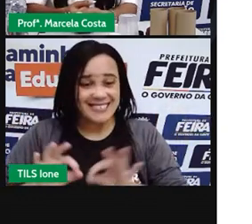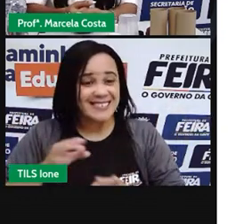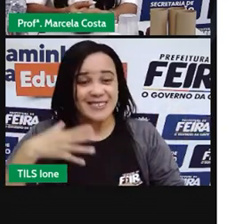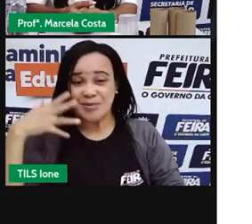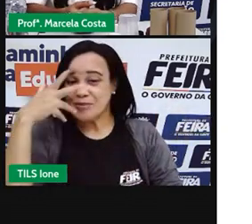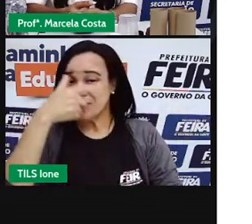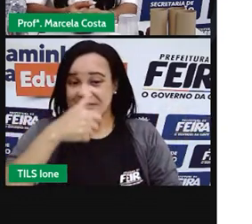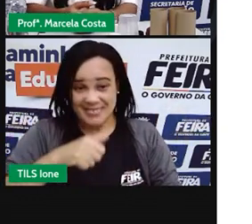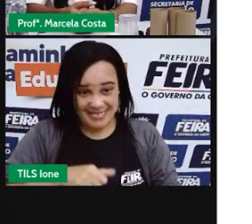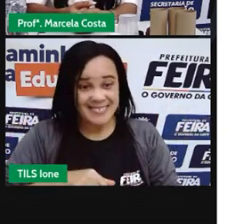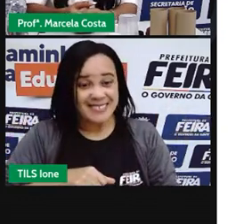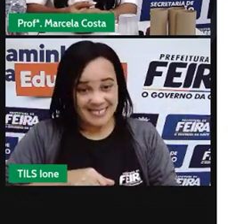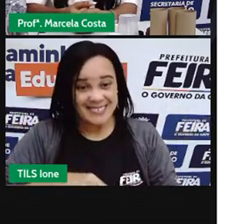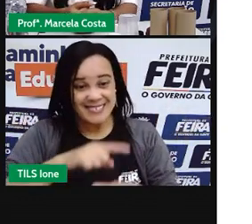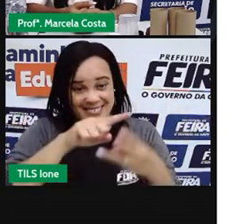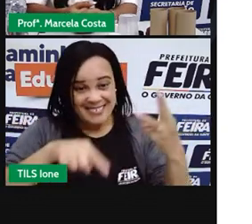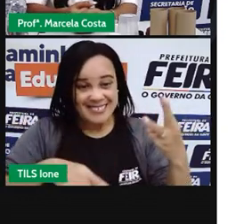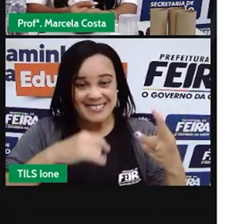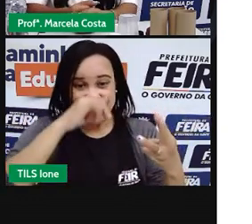personagens.